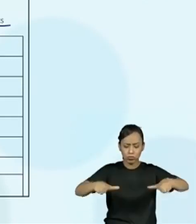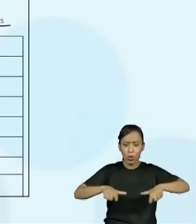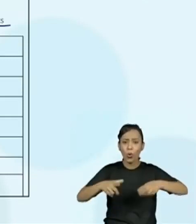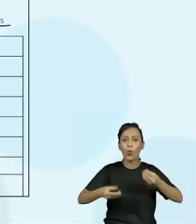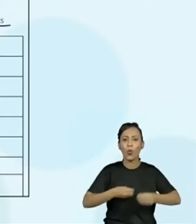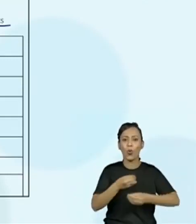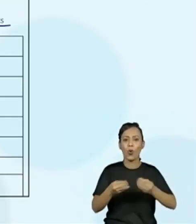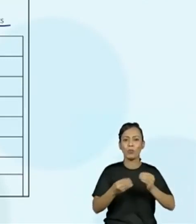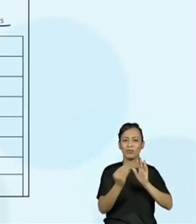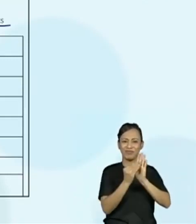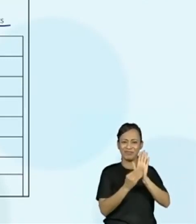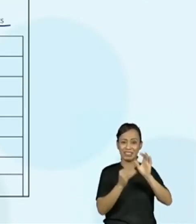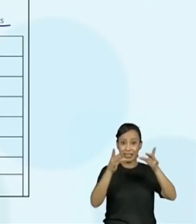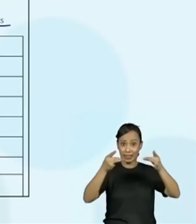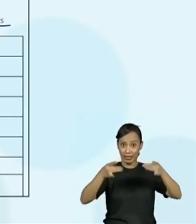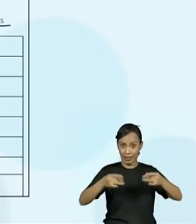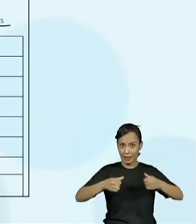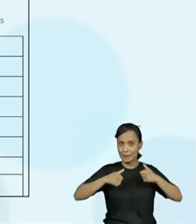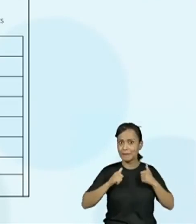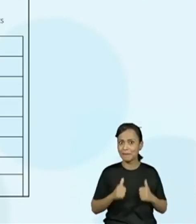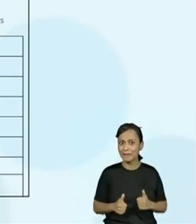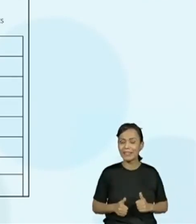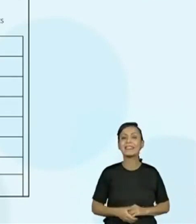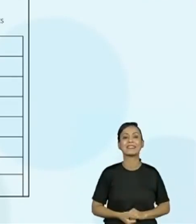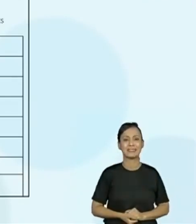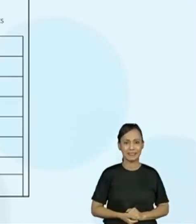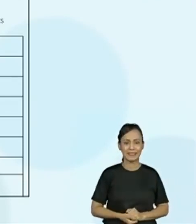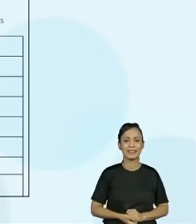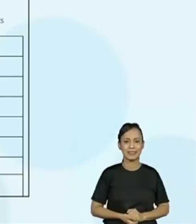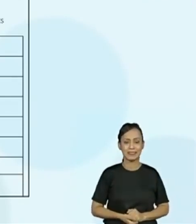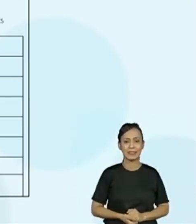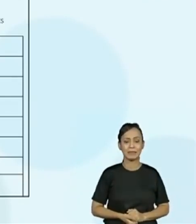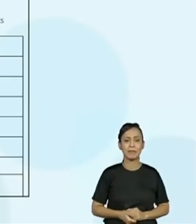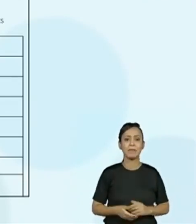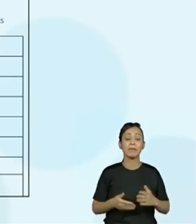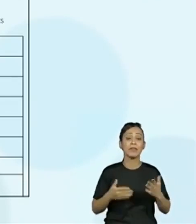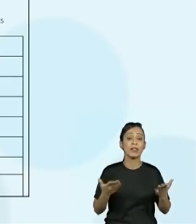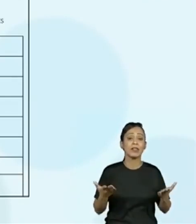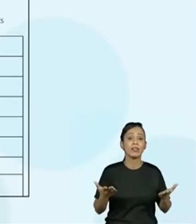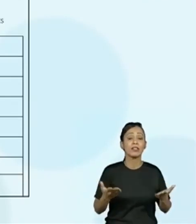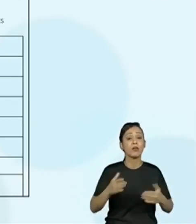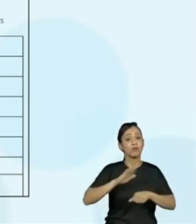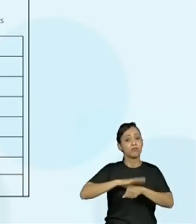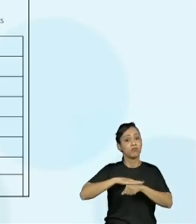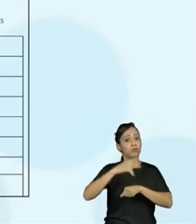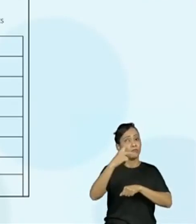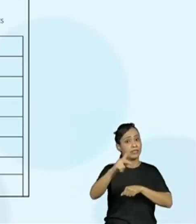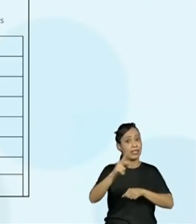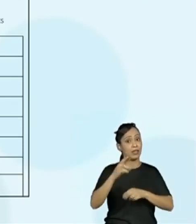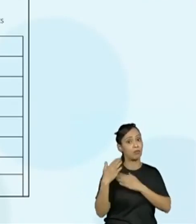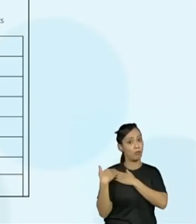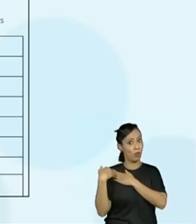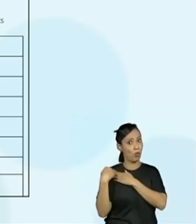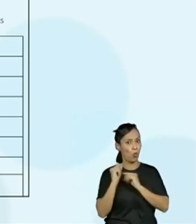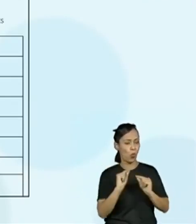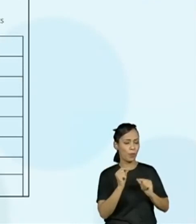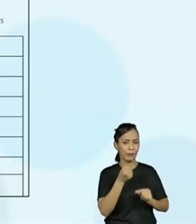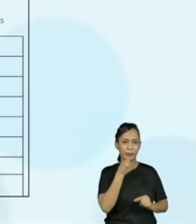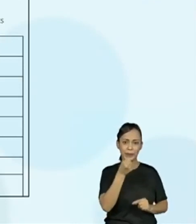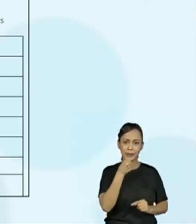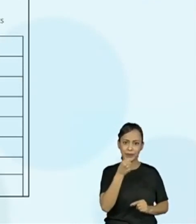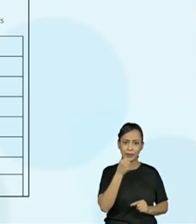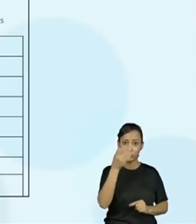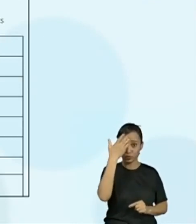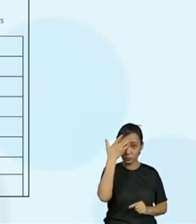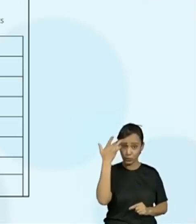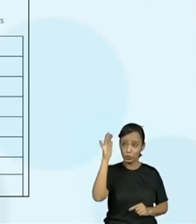brinca. Perfeito. Vou fazer um print. Eu vou tirar aqui para os professores fazerem. Então, vocês vão fazer uma pesquisa. Vocês vão perguntar